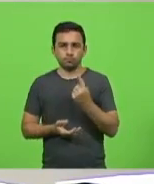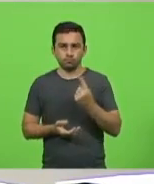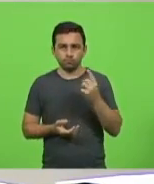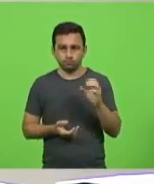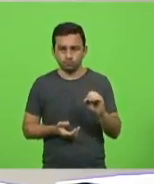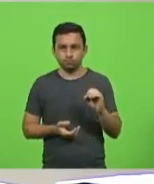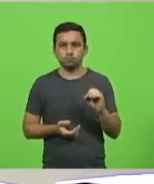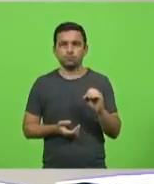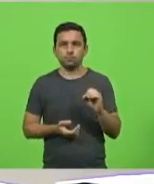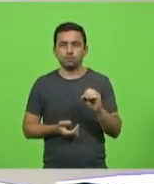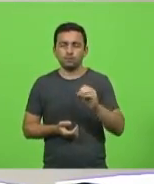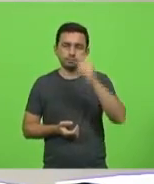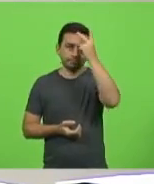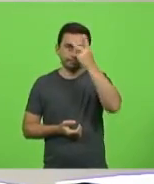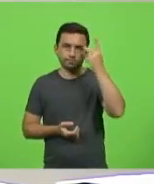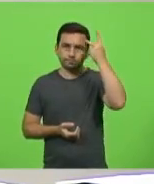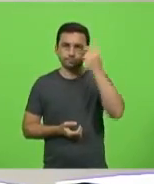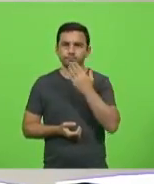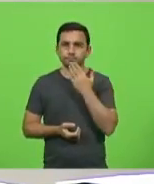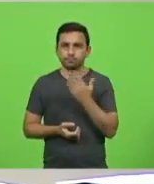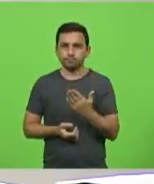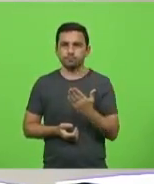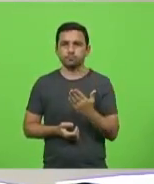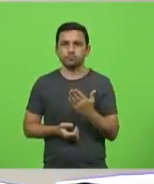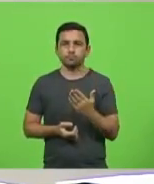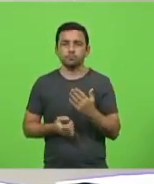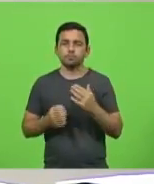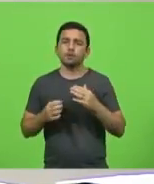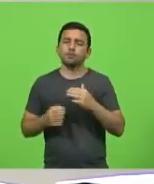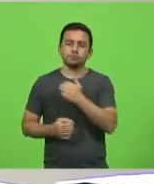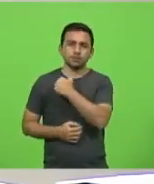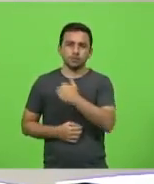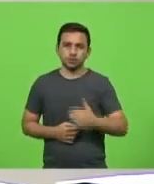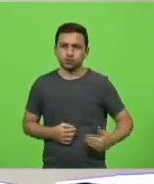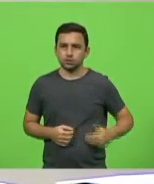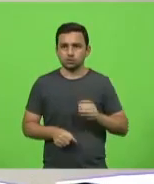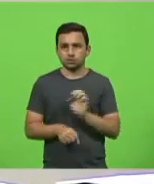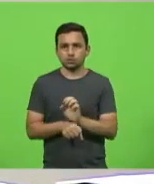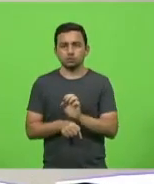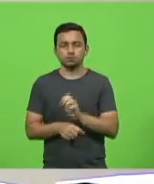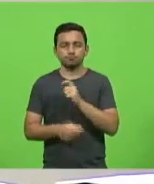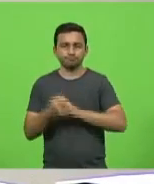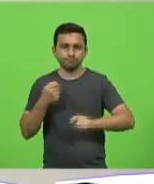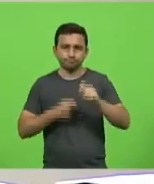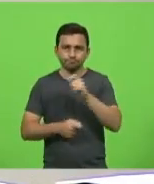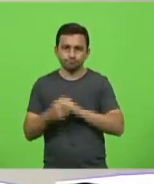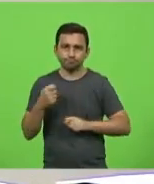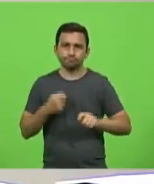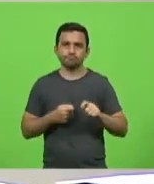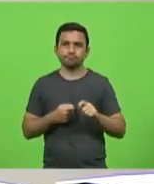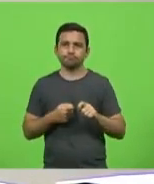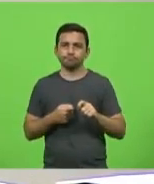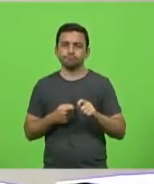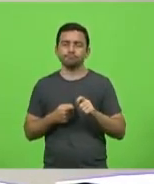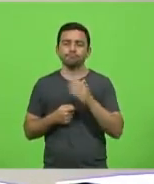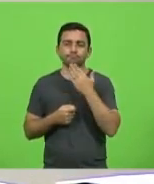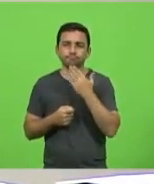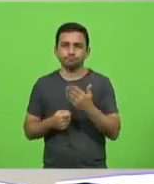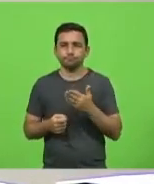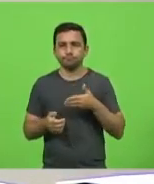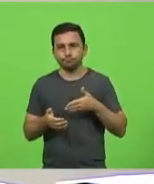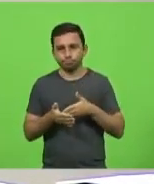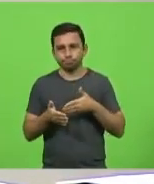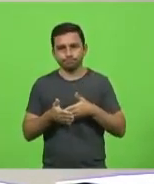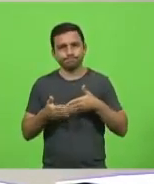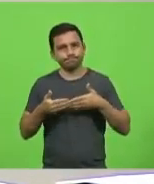Paulinha. Manifestando apelo ao ministro do Estado da Economia, solicitando o destravamento do